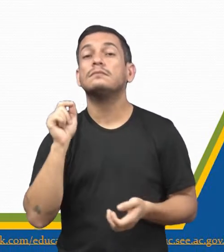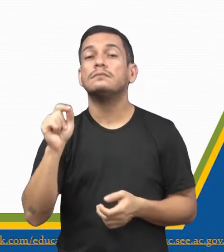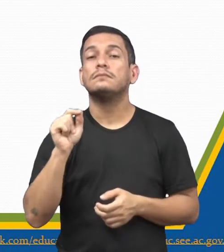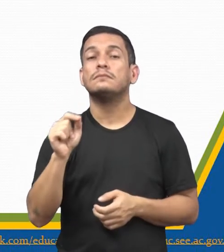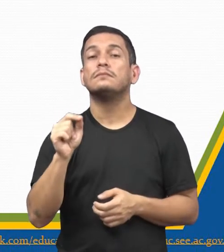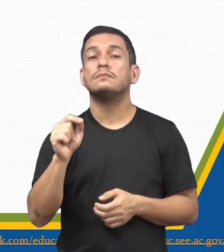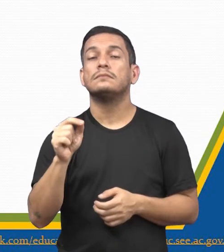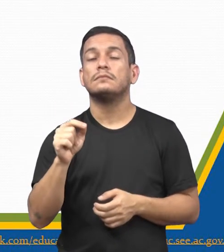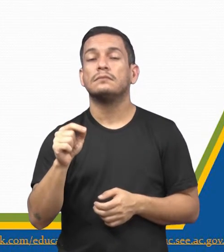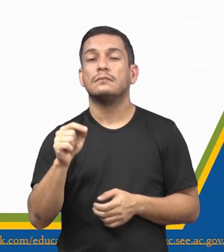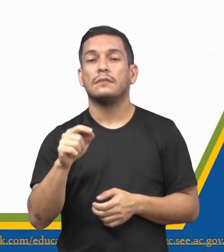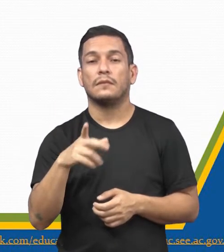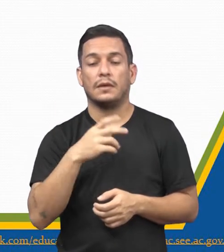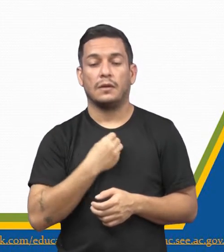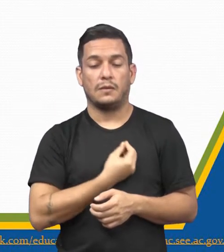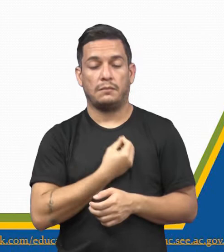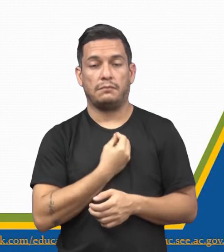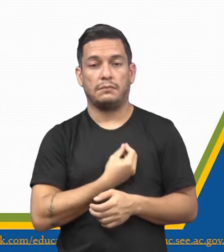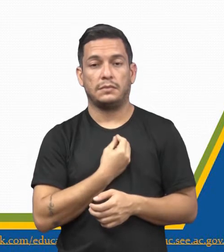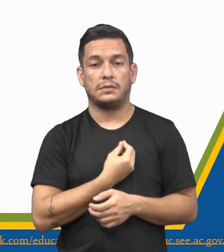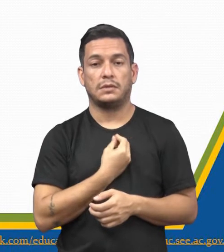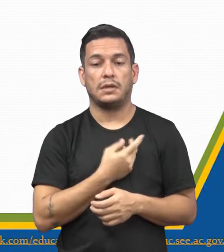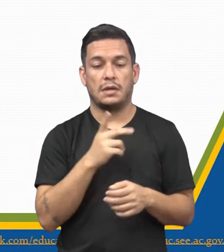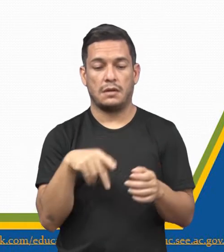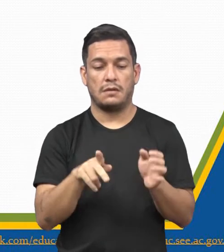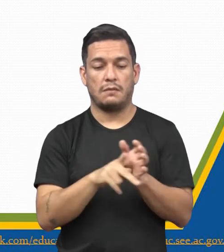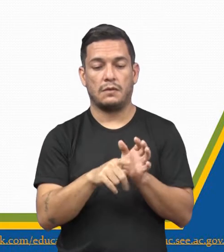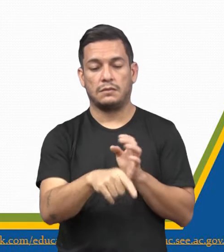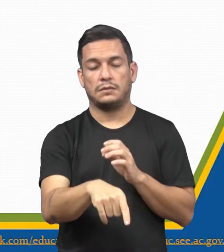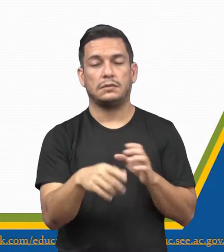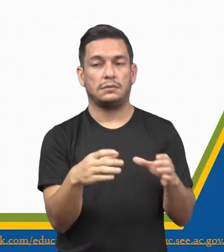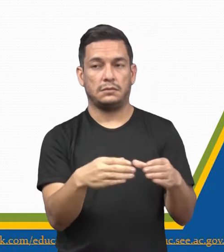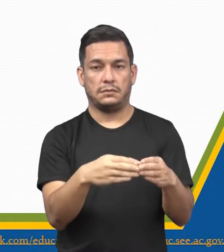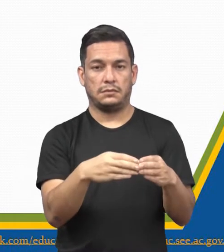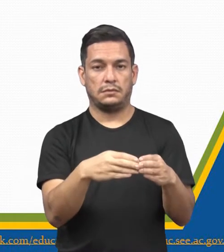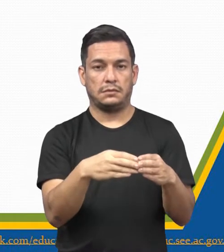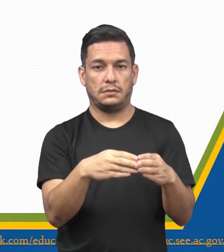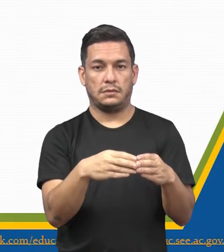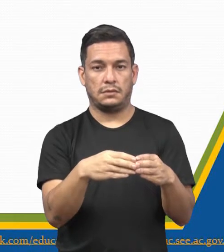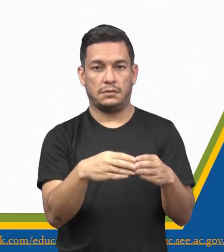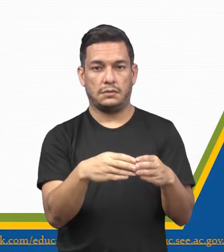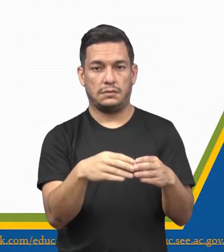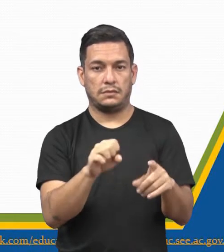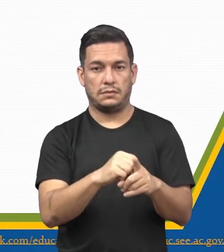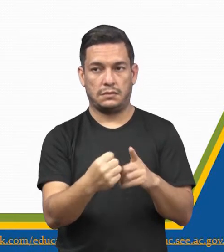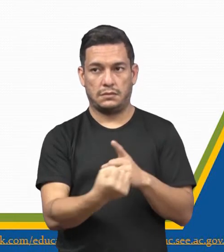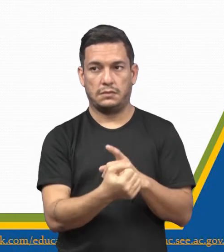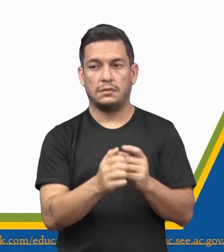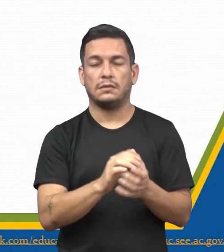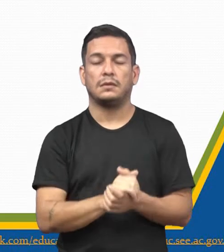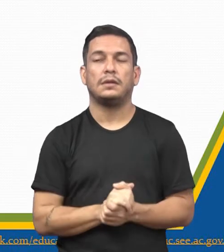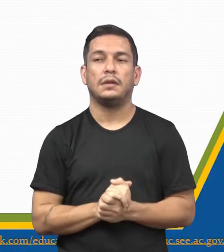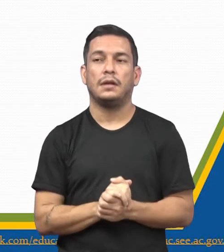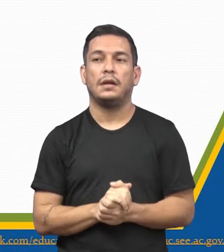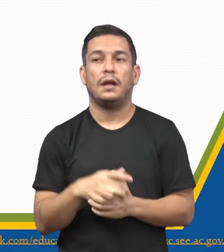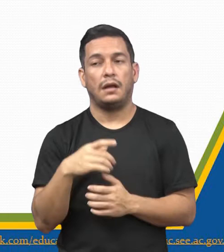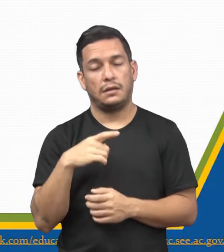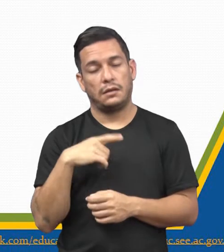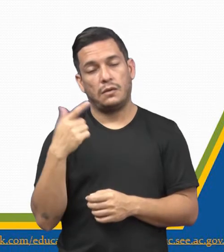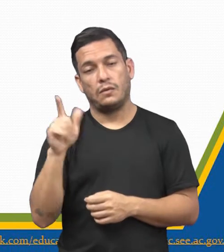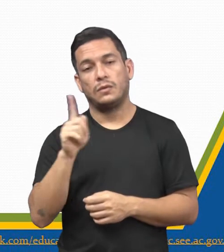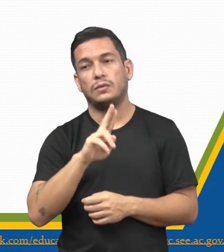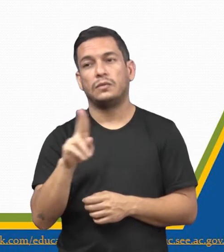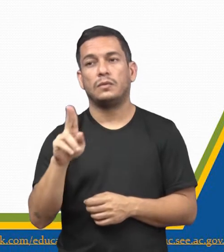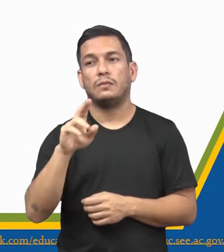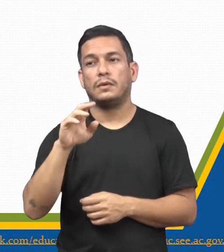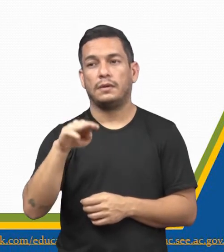pertencimento. Eles pertencem àquele grupo social. Já a outra é a